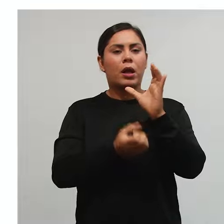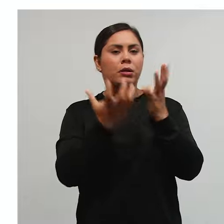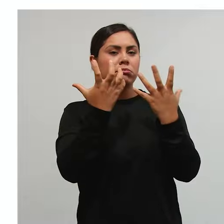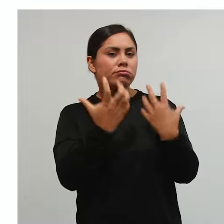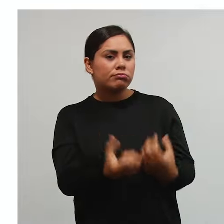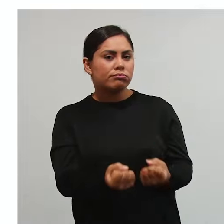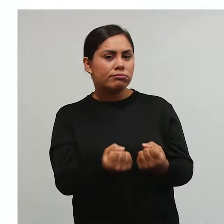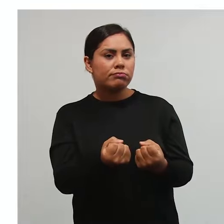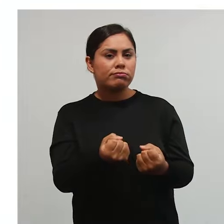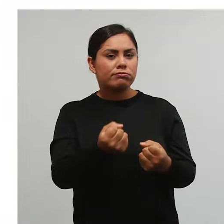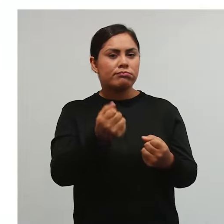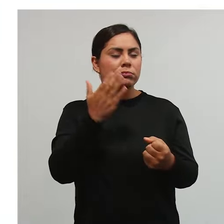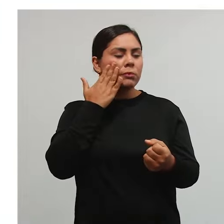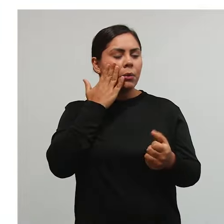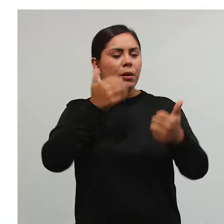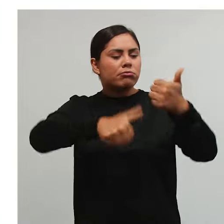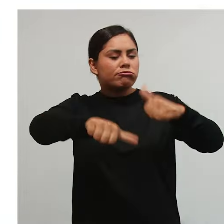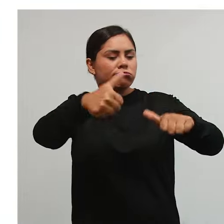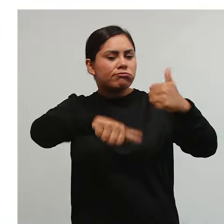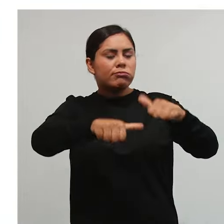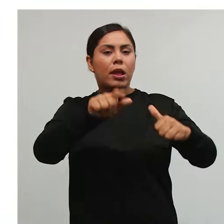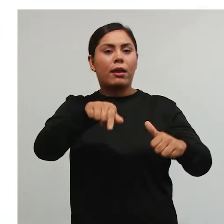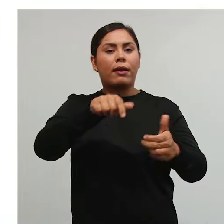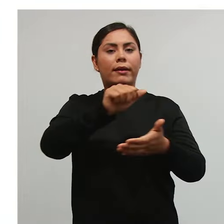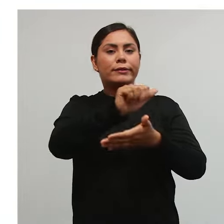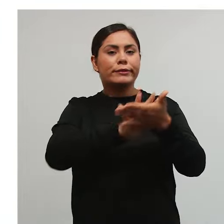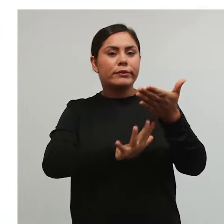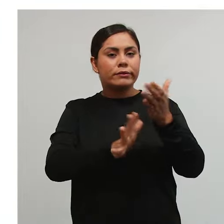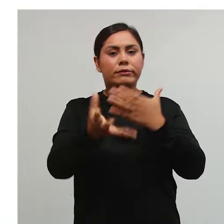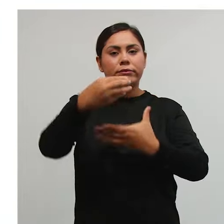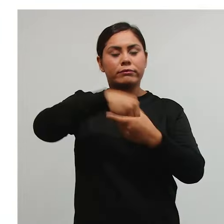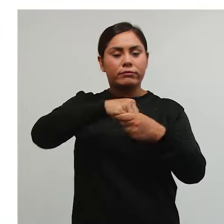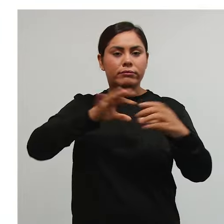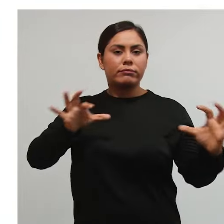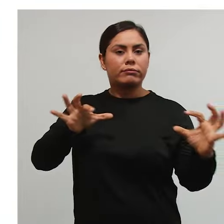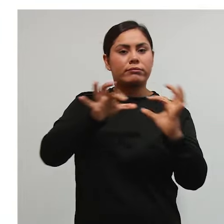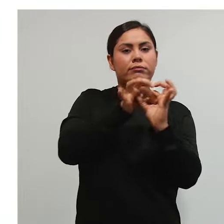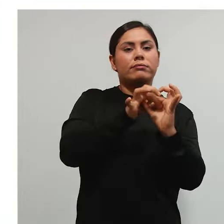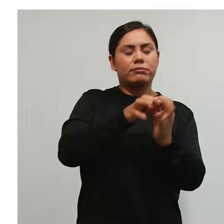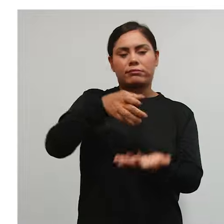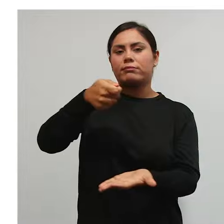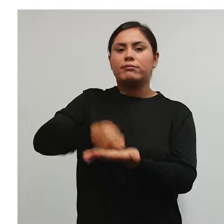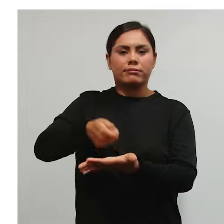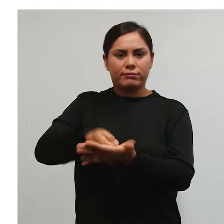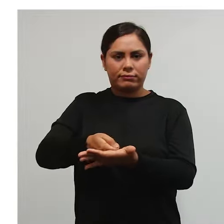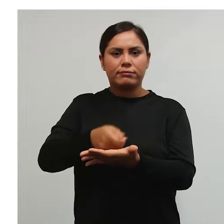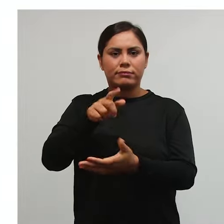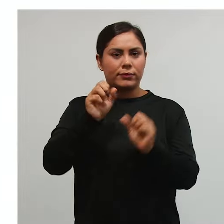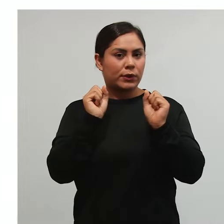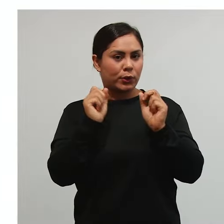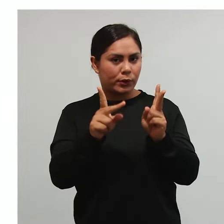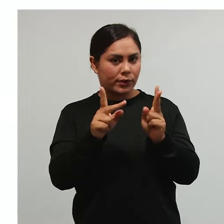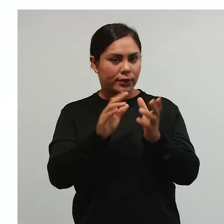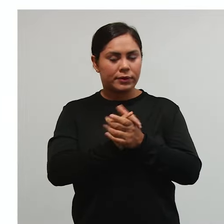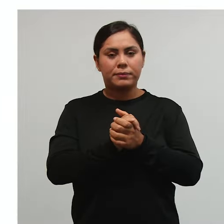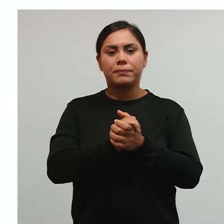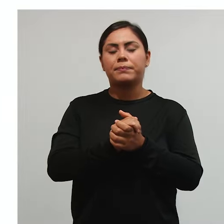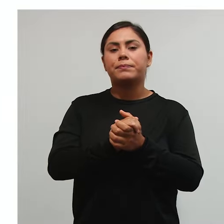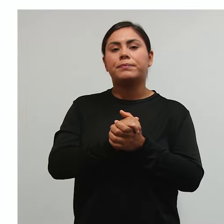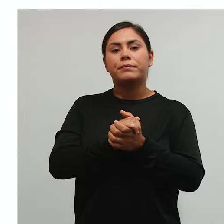crédito tributário, tá? E é uma atividade vinculada e obrigatória. Beleza?